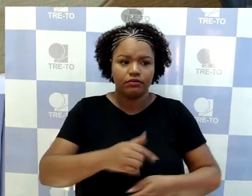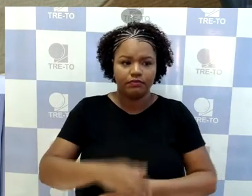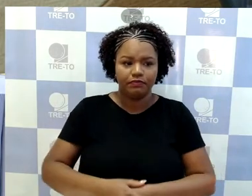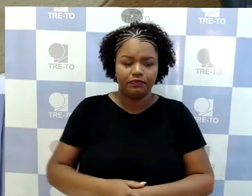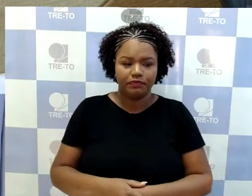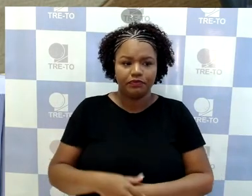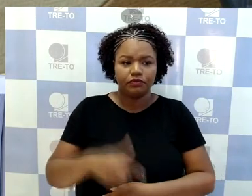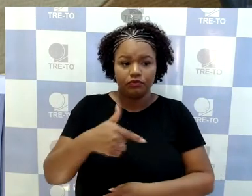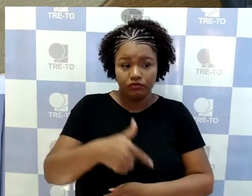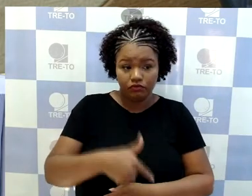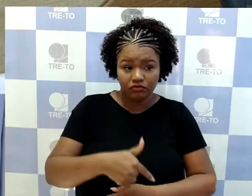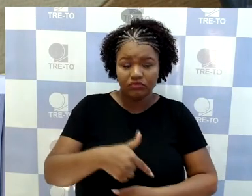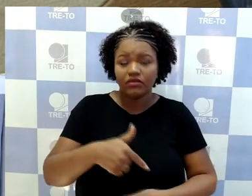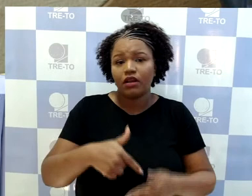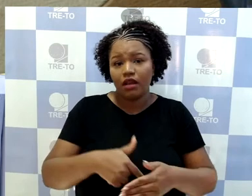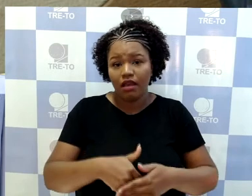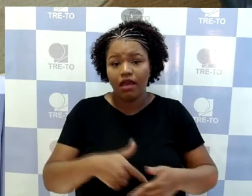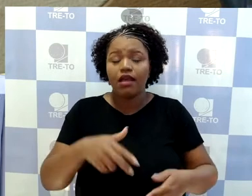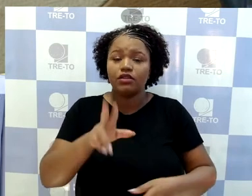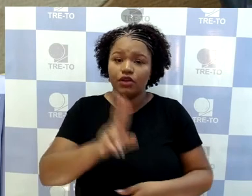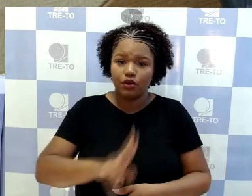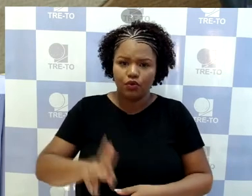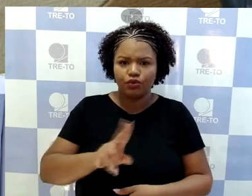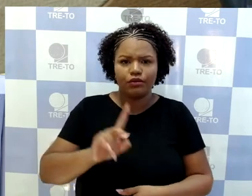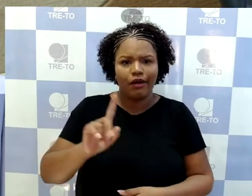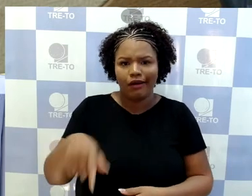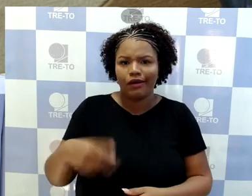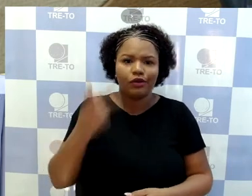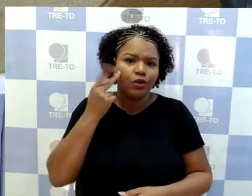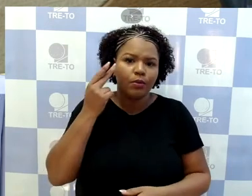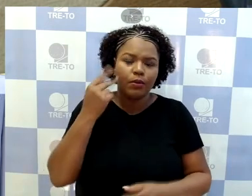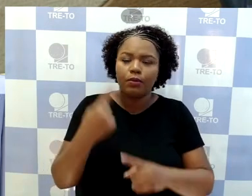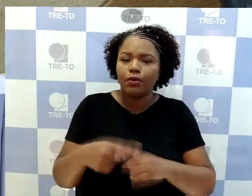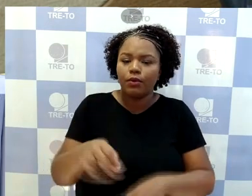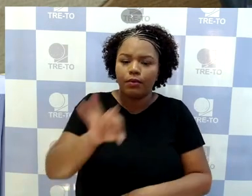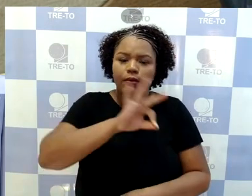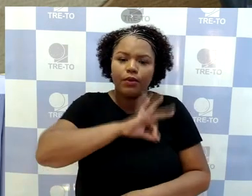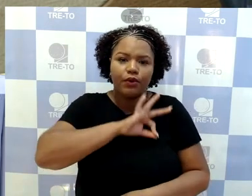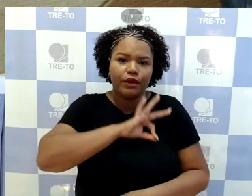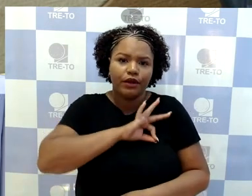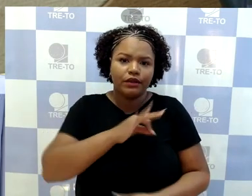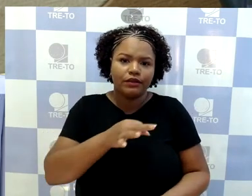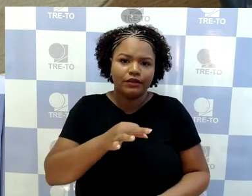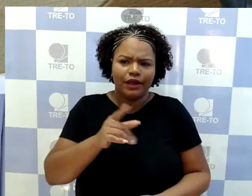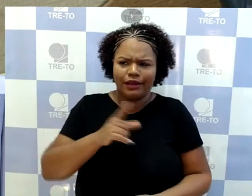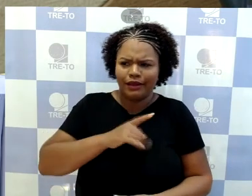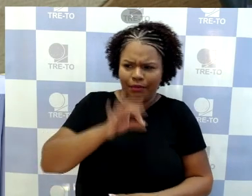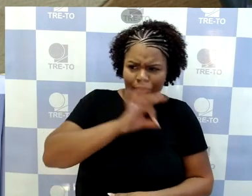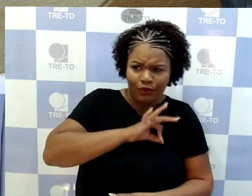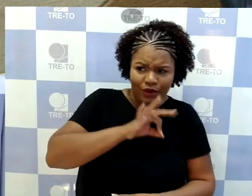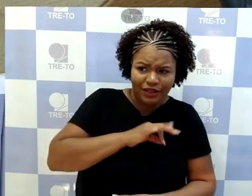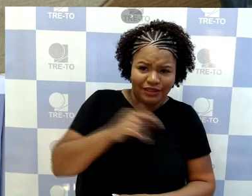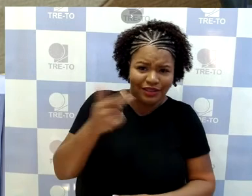consequência, lógico, porque polícia, nós podemos conceber uma polícia desarmada.